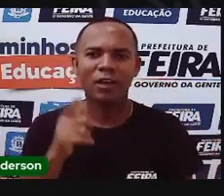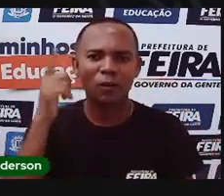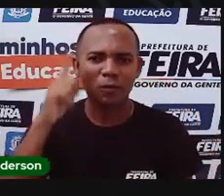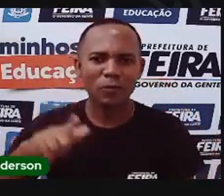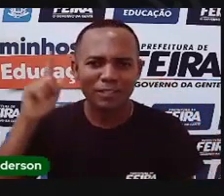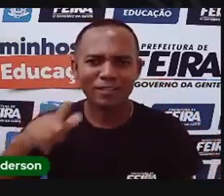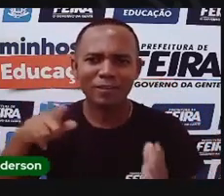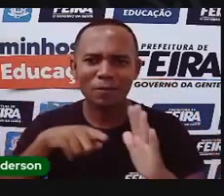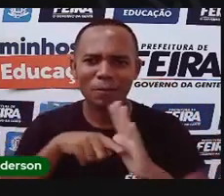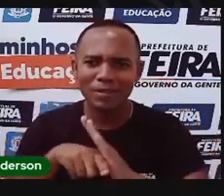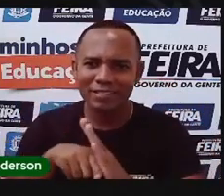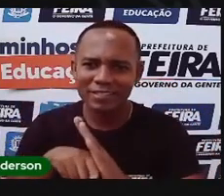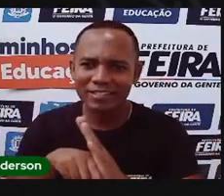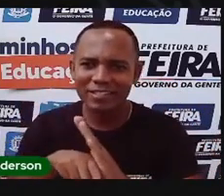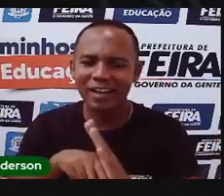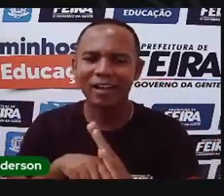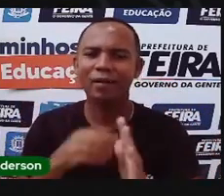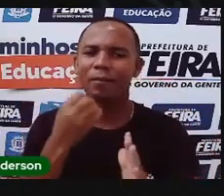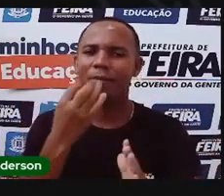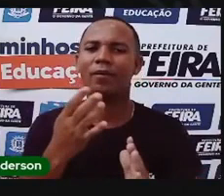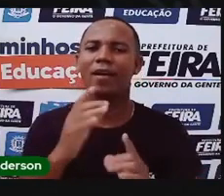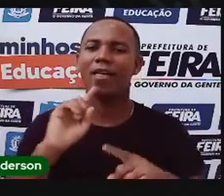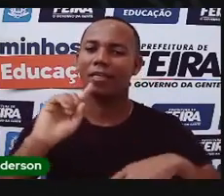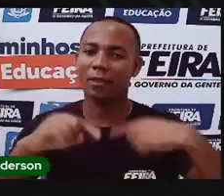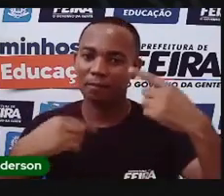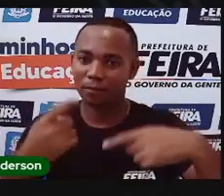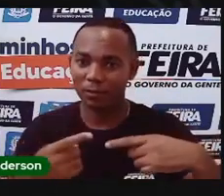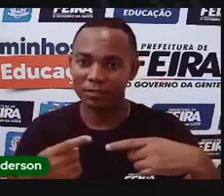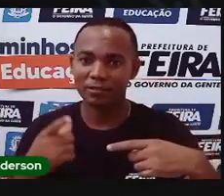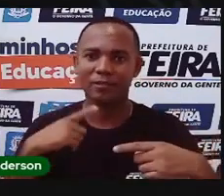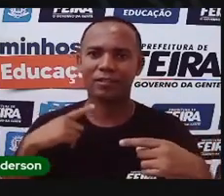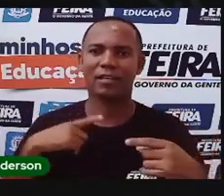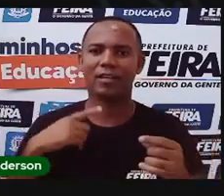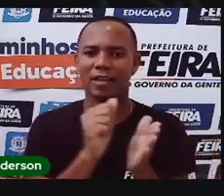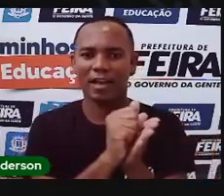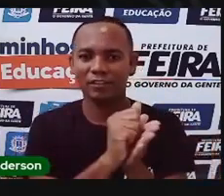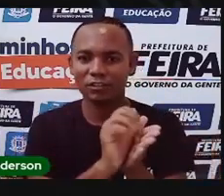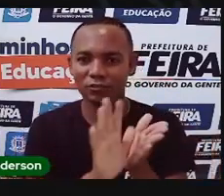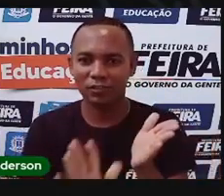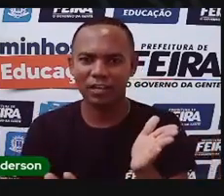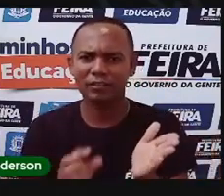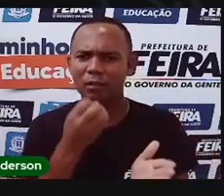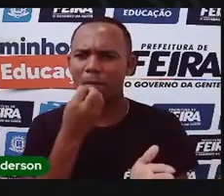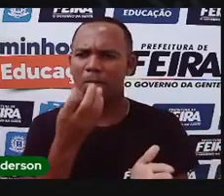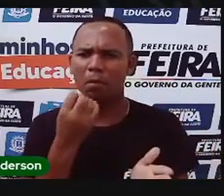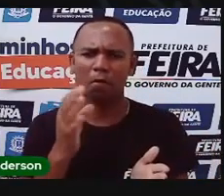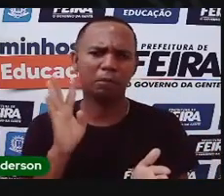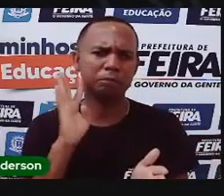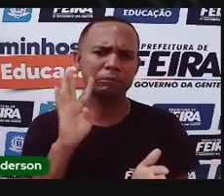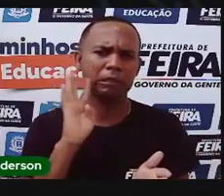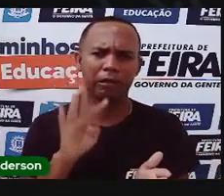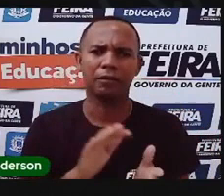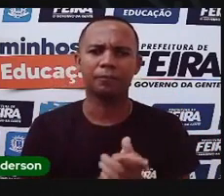aí sobre Maria Quitéria, a gente tem uma atividade bem bacana para construir juntos, certo? As orientações para essa atividade,